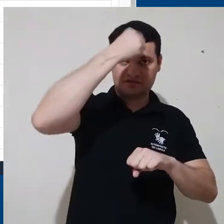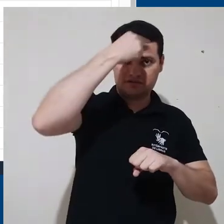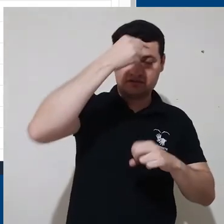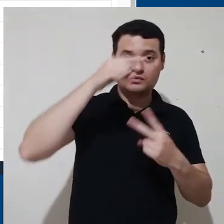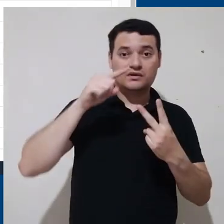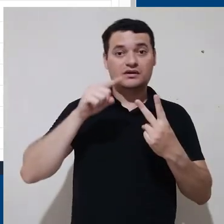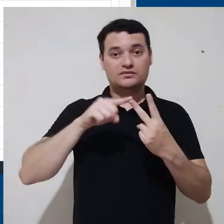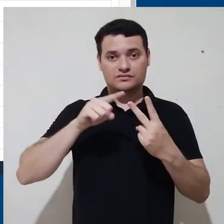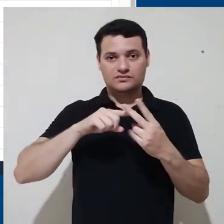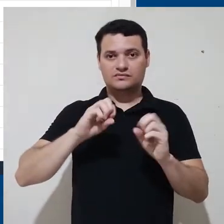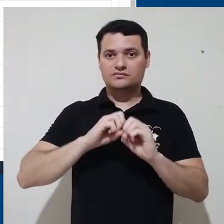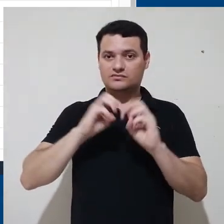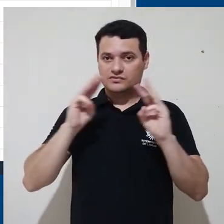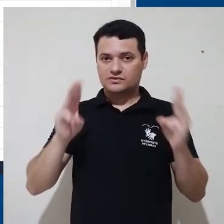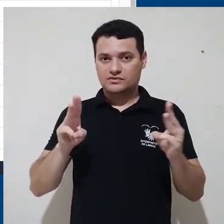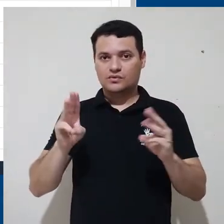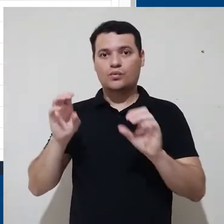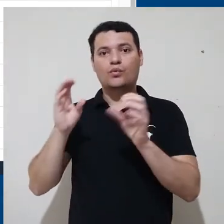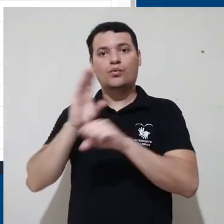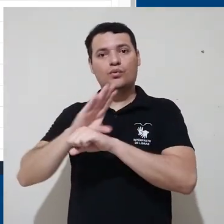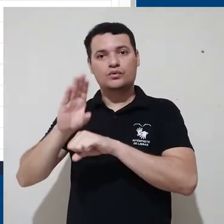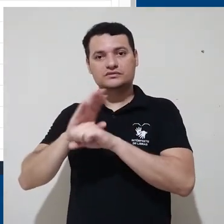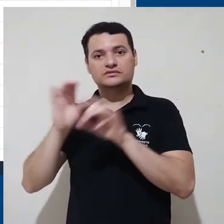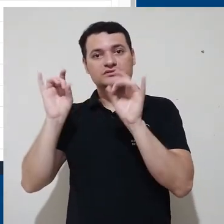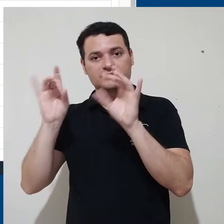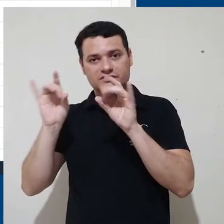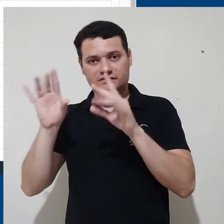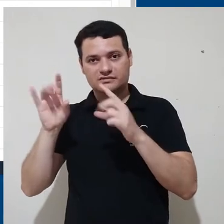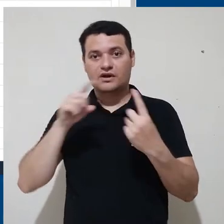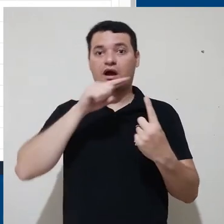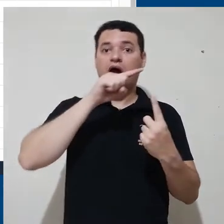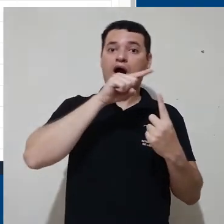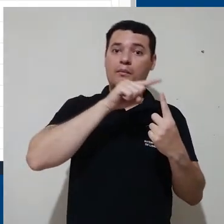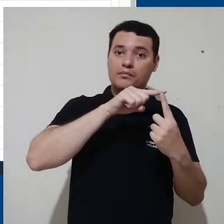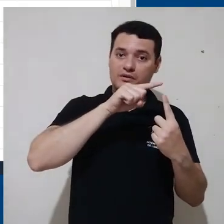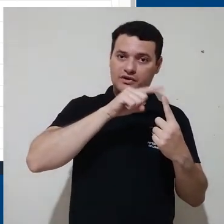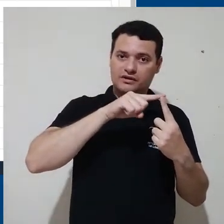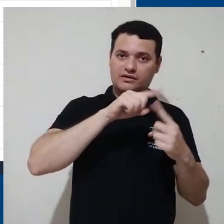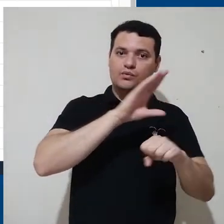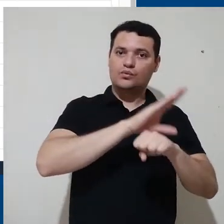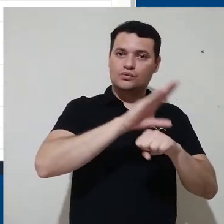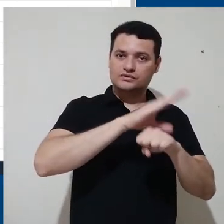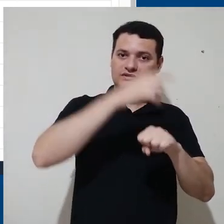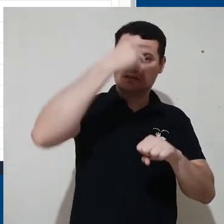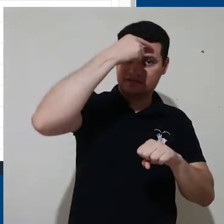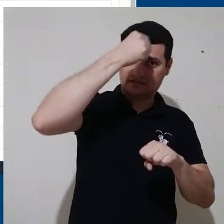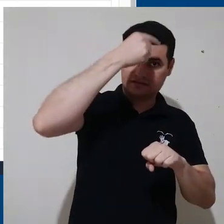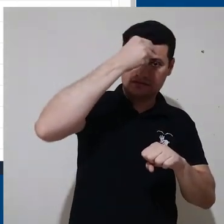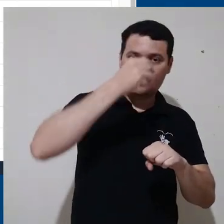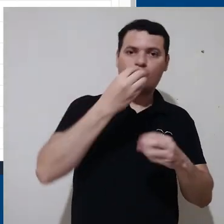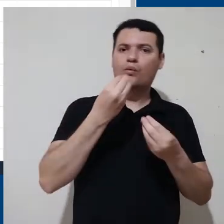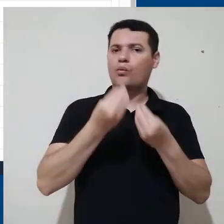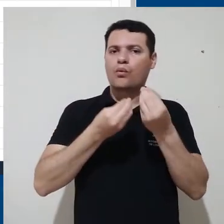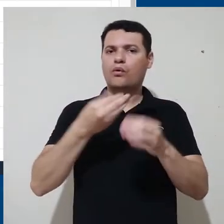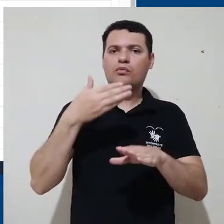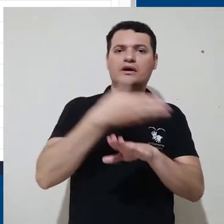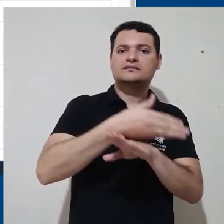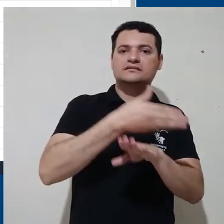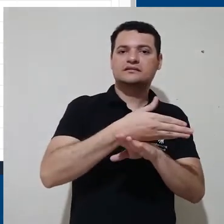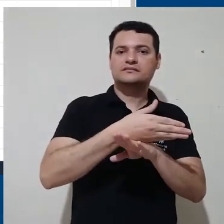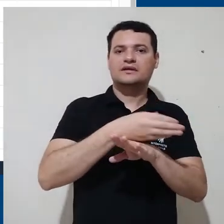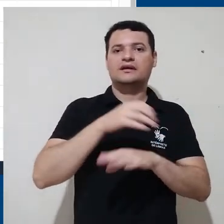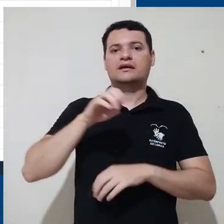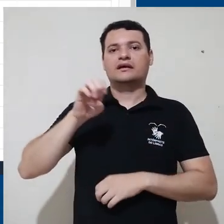plataforma para os cursos de especialização. A primeira plataforma dos cursos de graduação pode ser acessada pelo